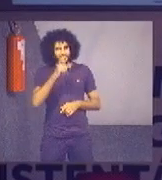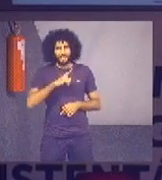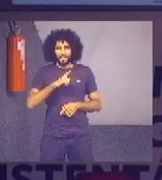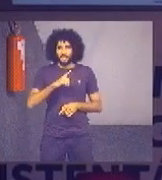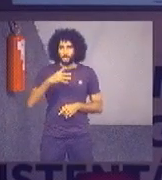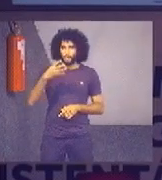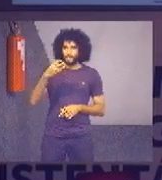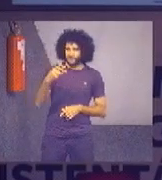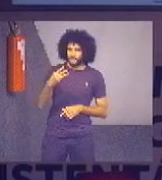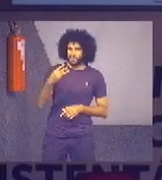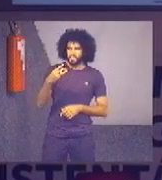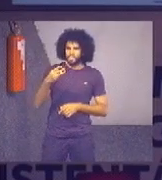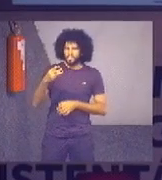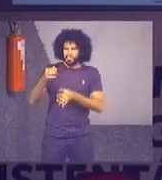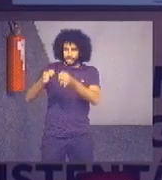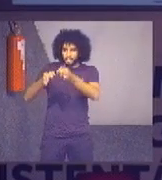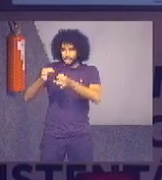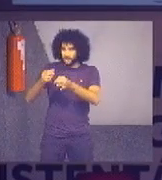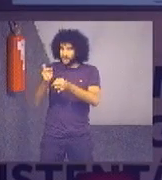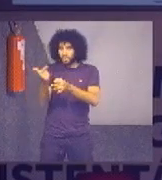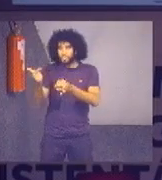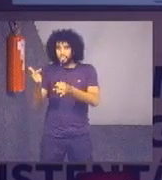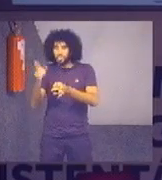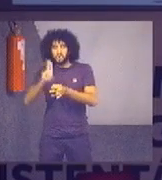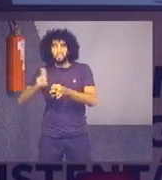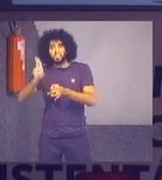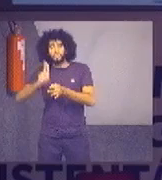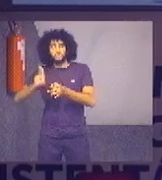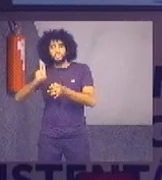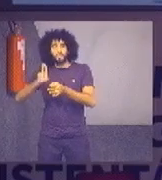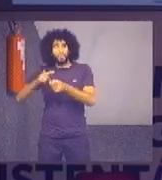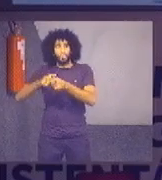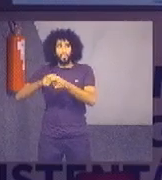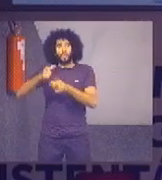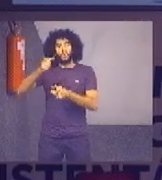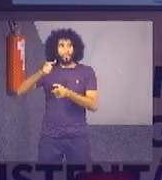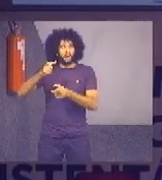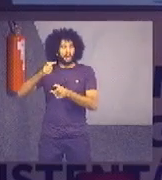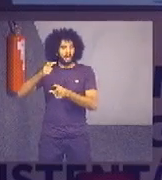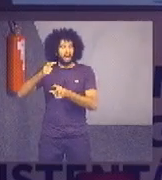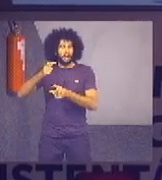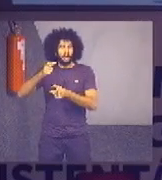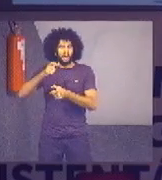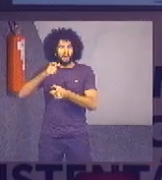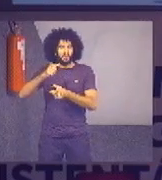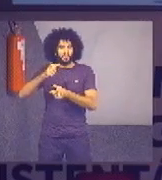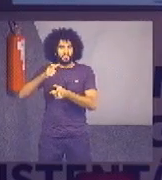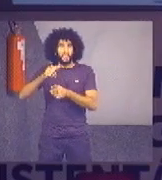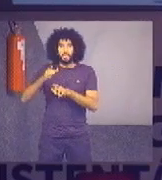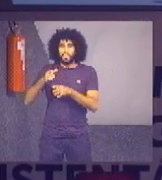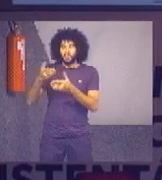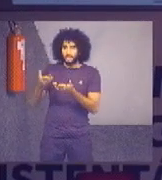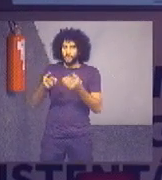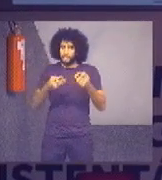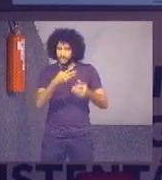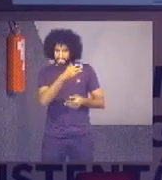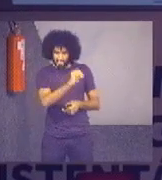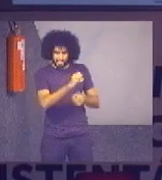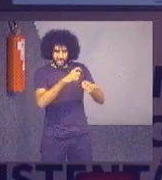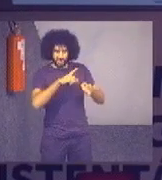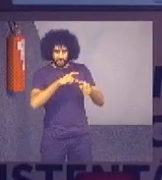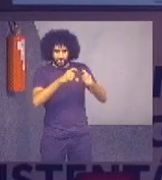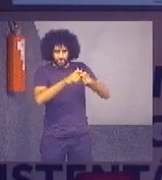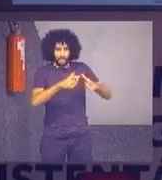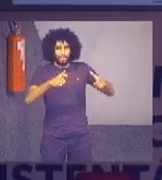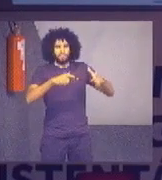tribunais que não tem sequer o uso de garrafinha. Então, o a gente precisa é trabalhar agora nesses 30 que aumentaram para que